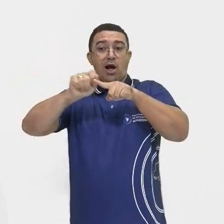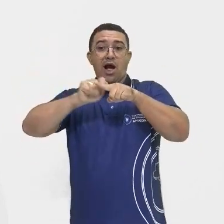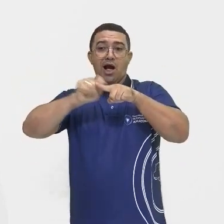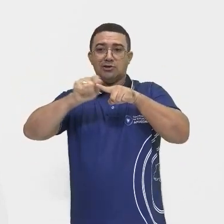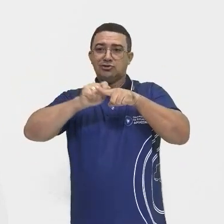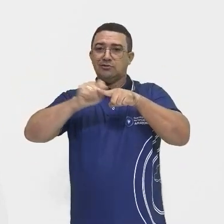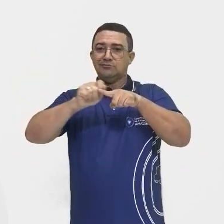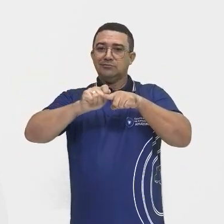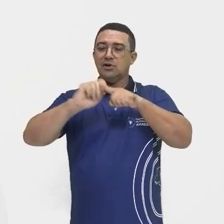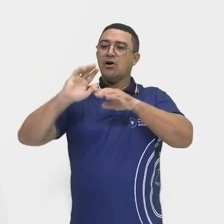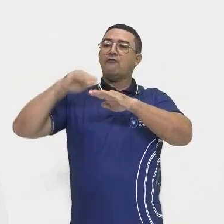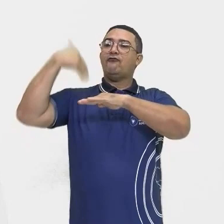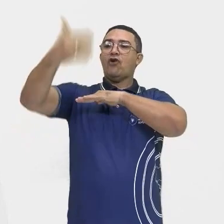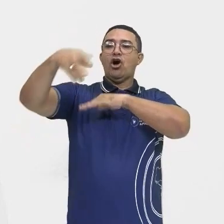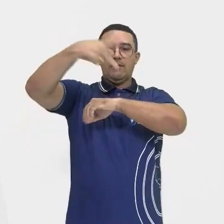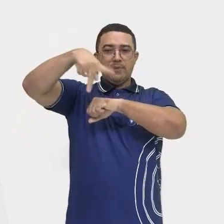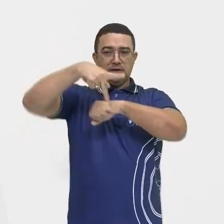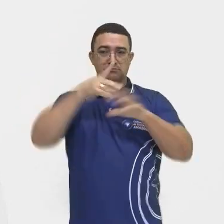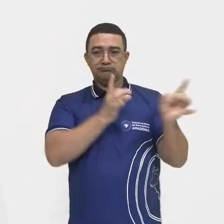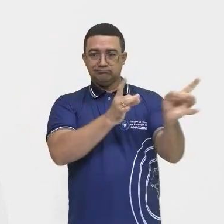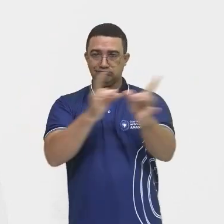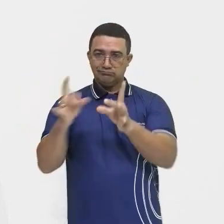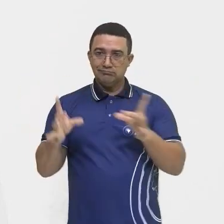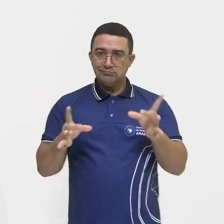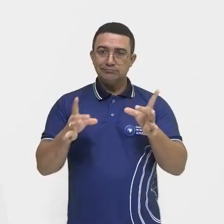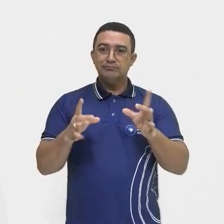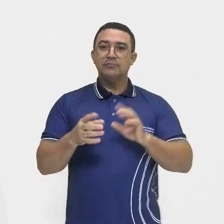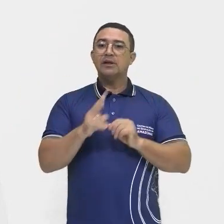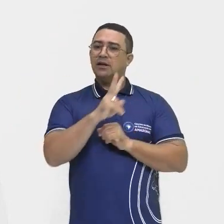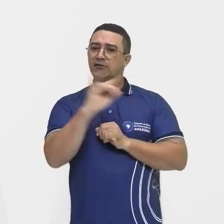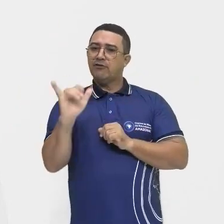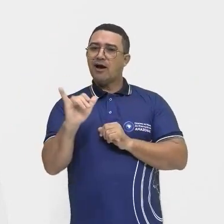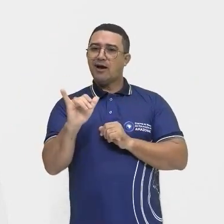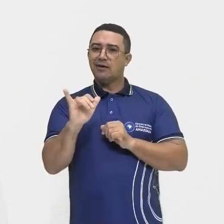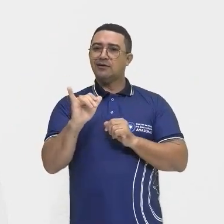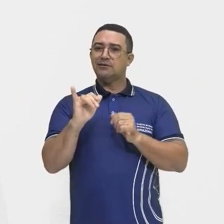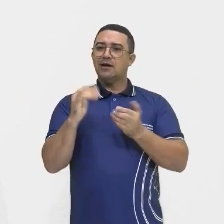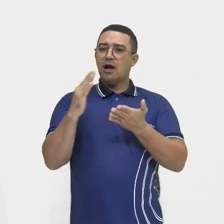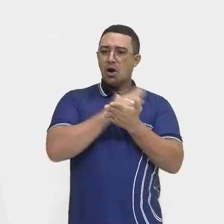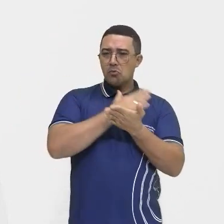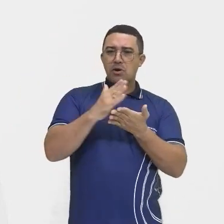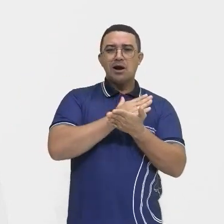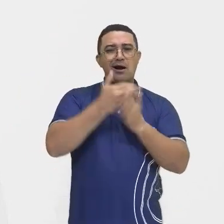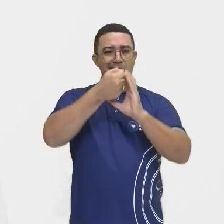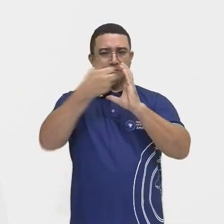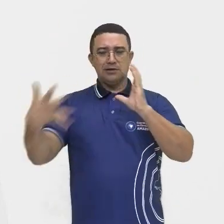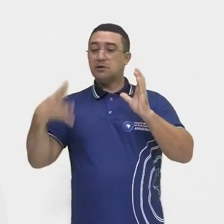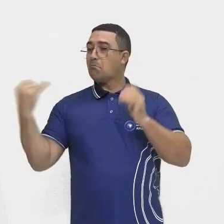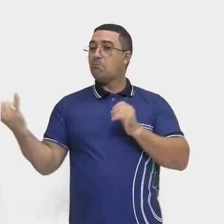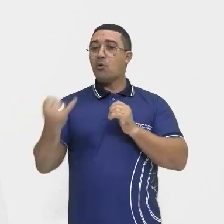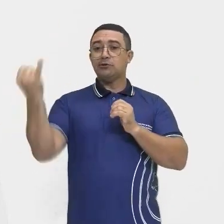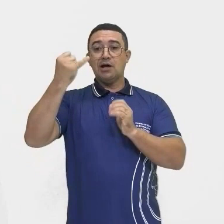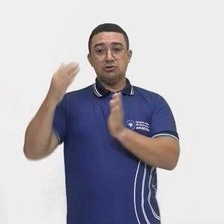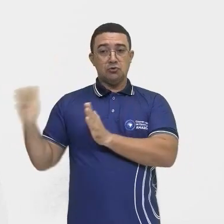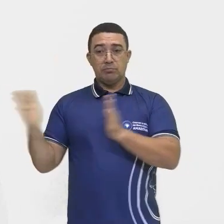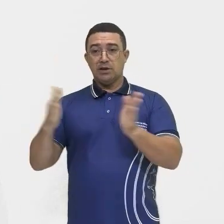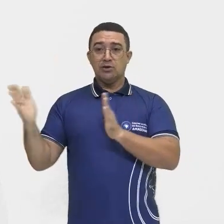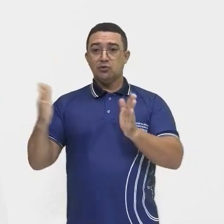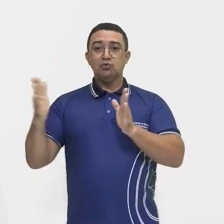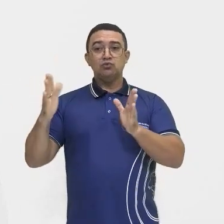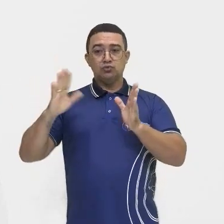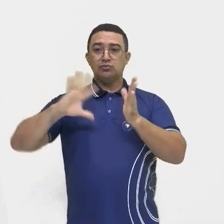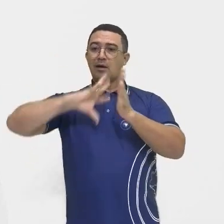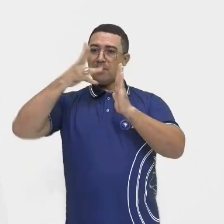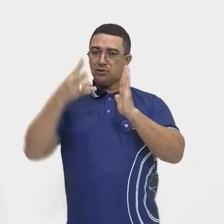aos mercados internacionais, que vai imprimir aspectos importantes durante esse período, tanto na